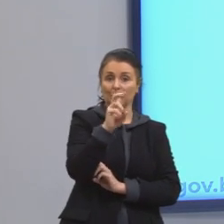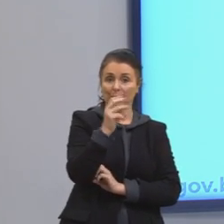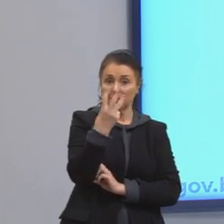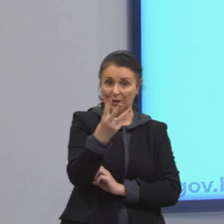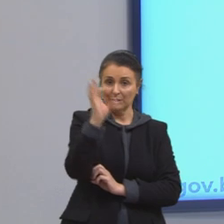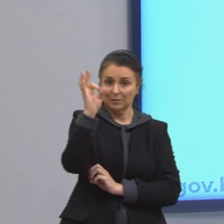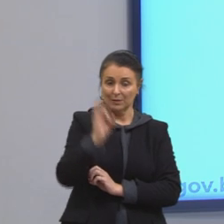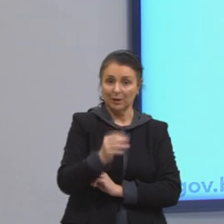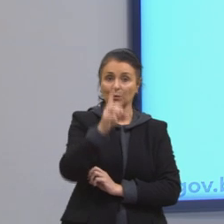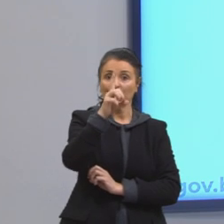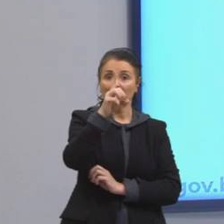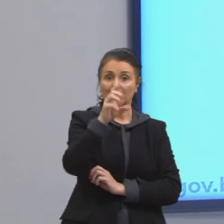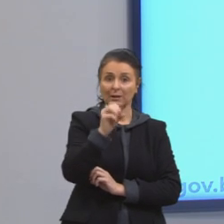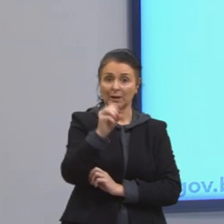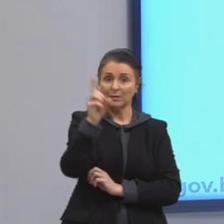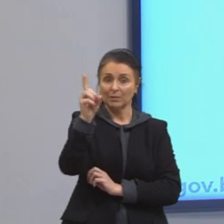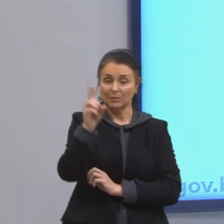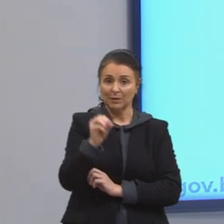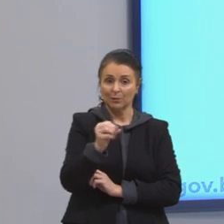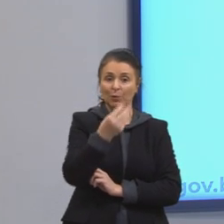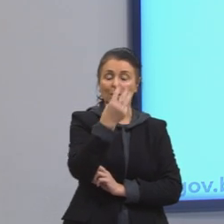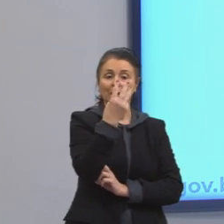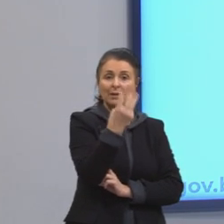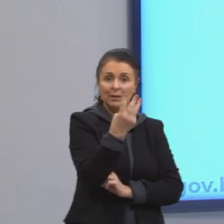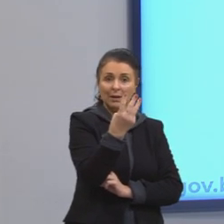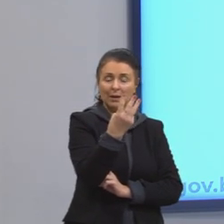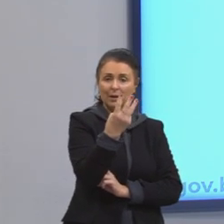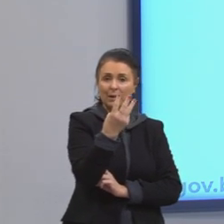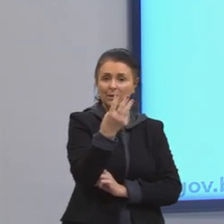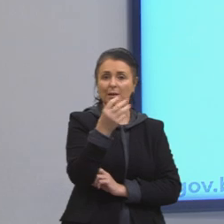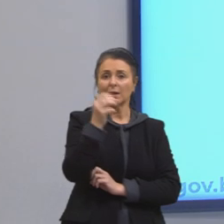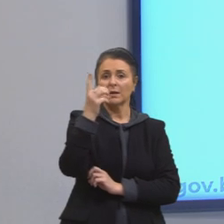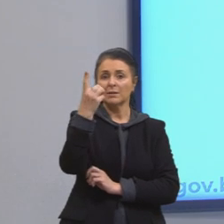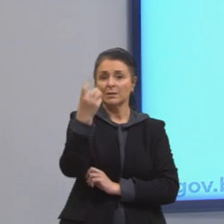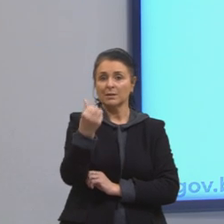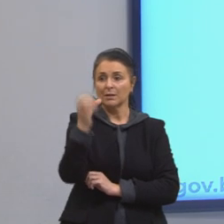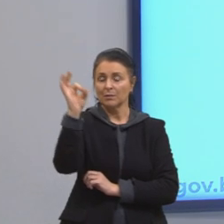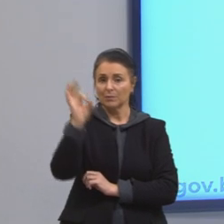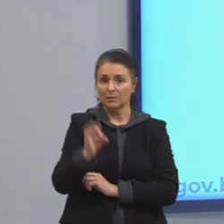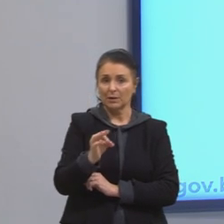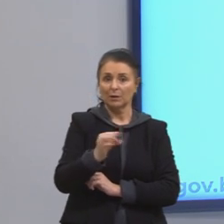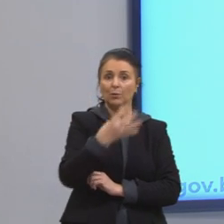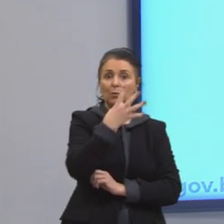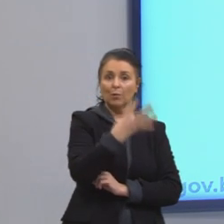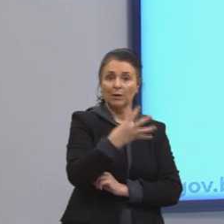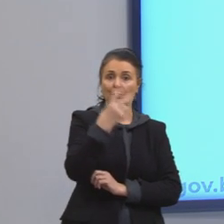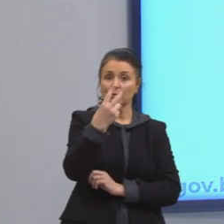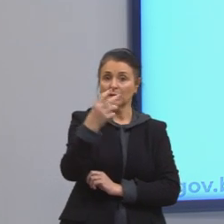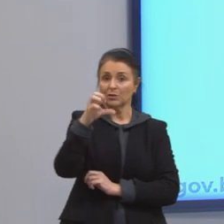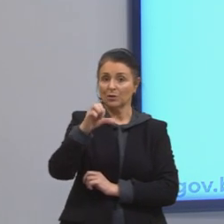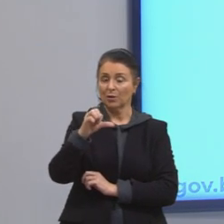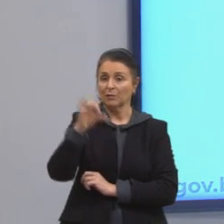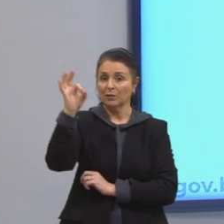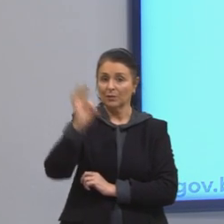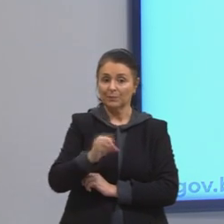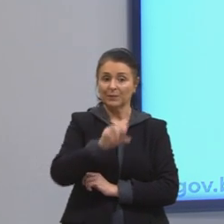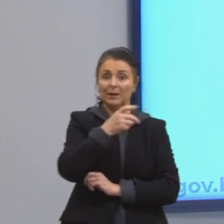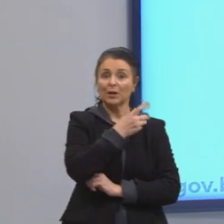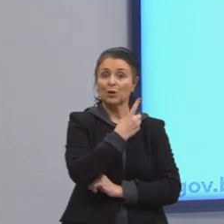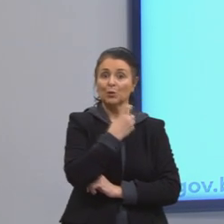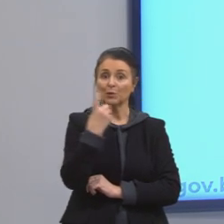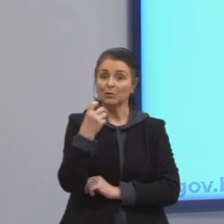10%. Perfume 3, 16%. Perfume 4, 29%. E o perfume 5,